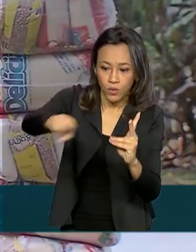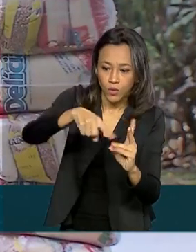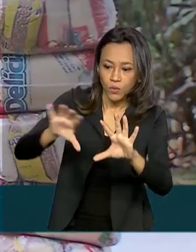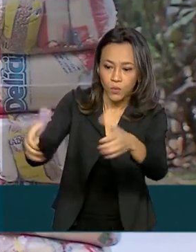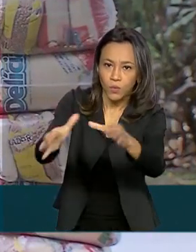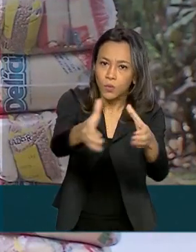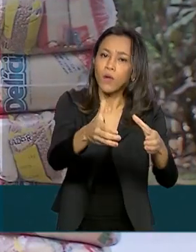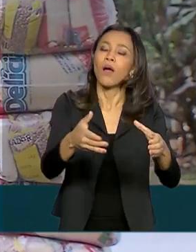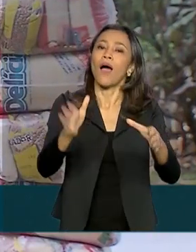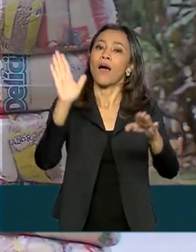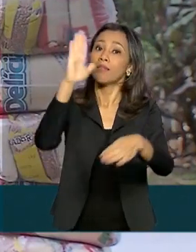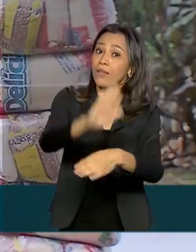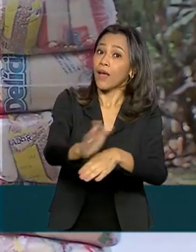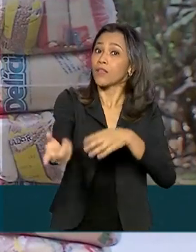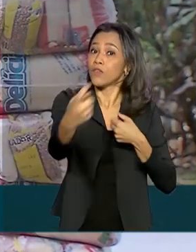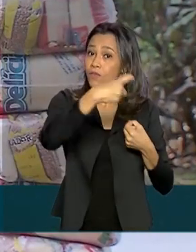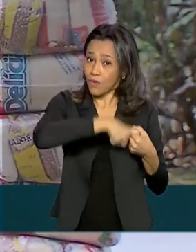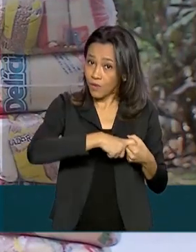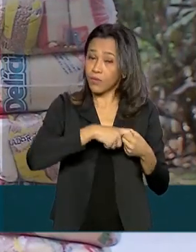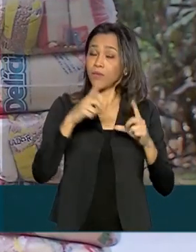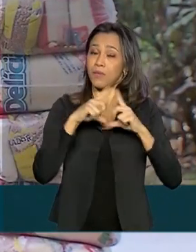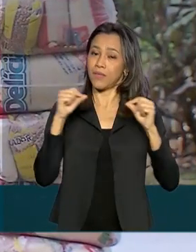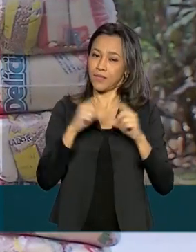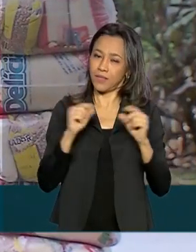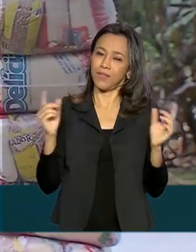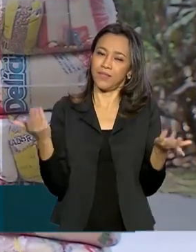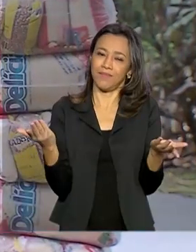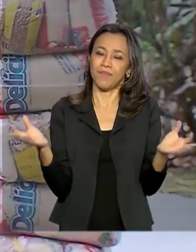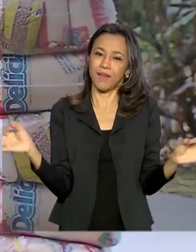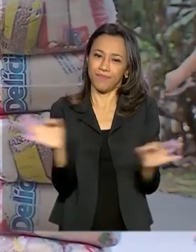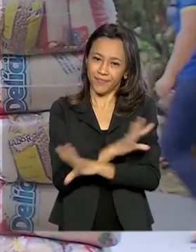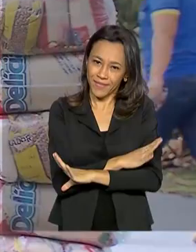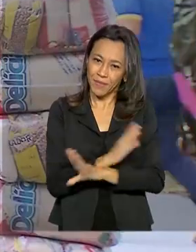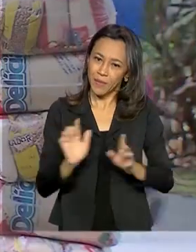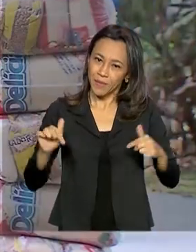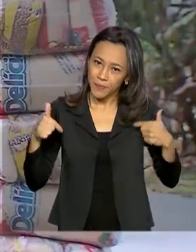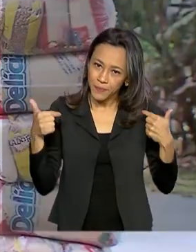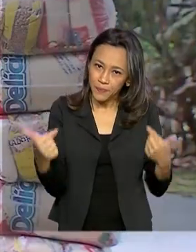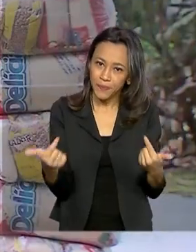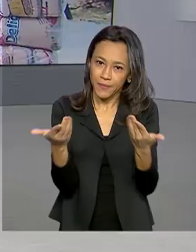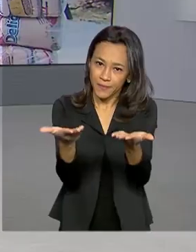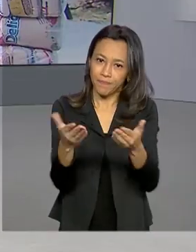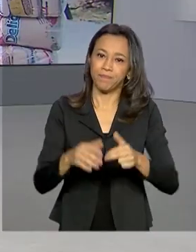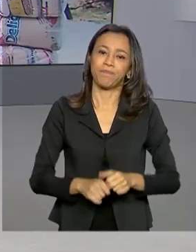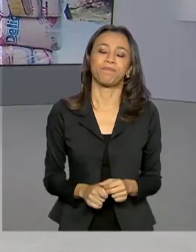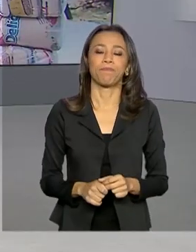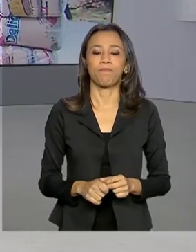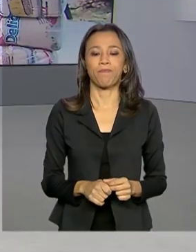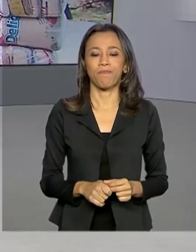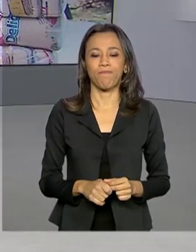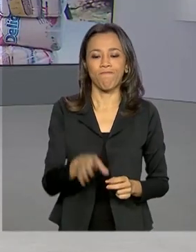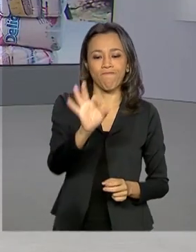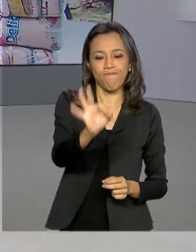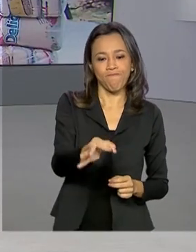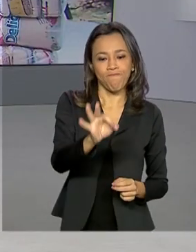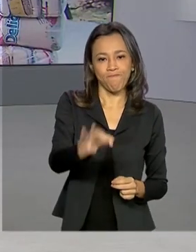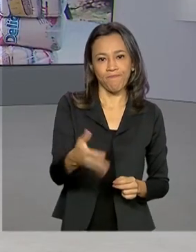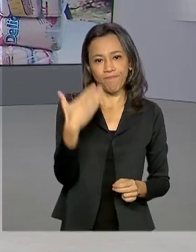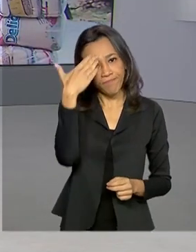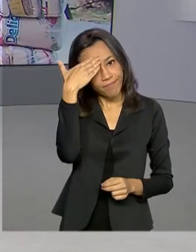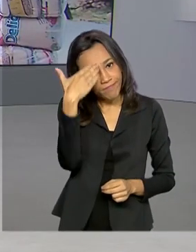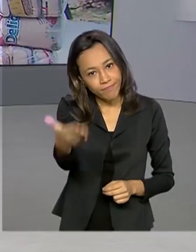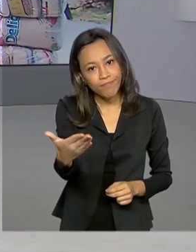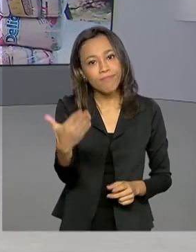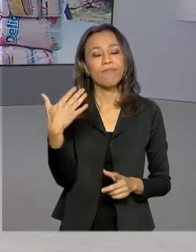retorna à Brasília encerrando a agenda dela aqui na região norte do país. Carla, nós voltamos com você. Tá certo, Daniel. Muito obrigada,